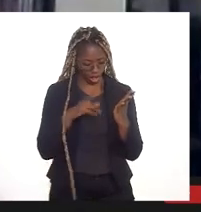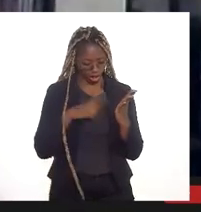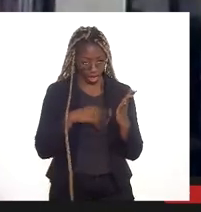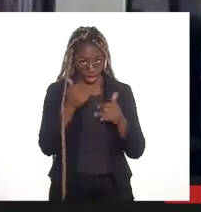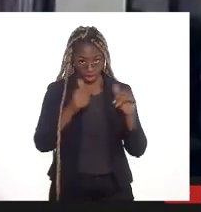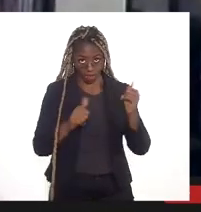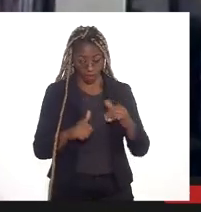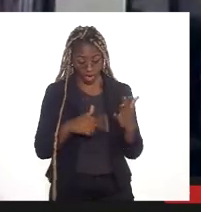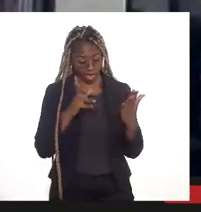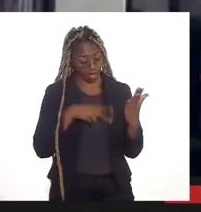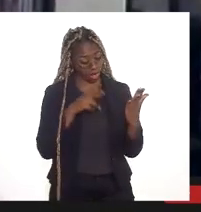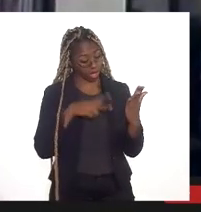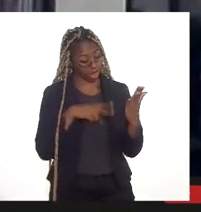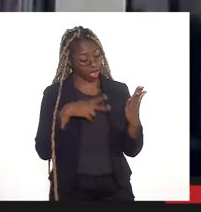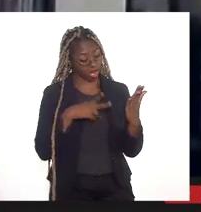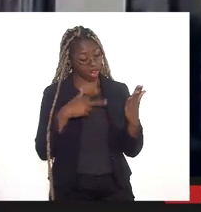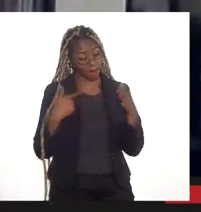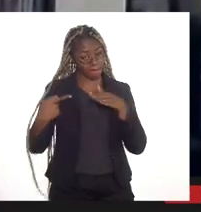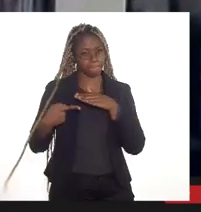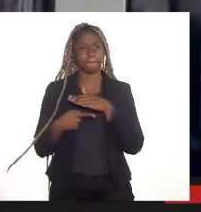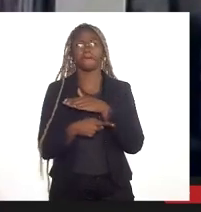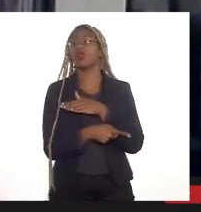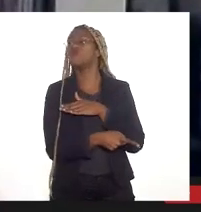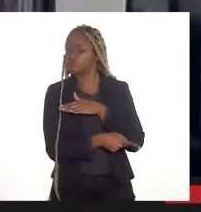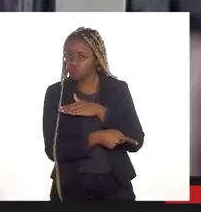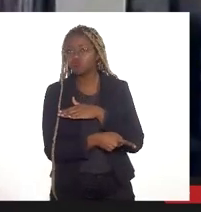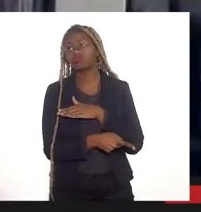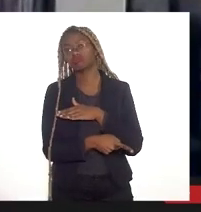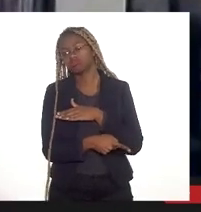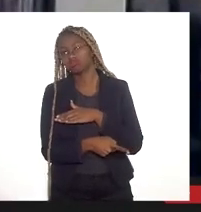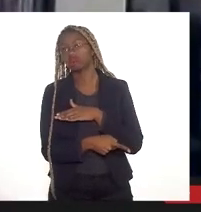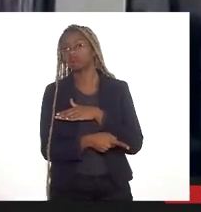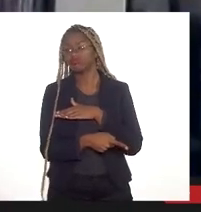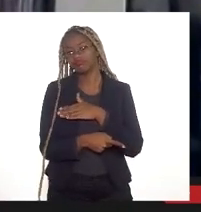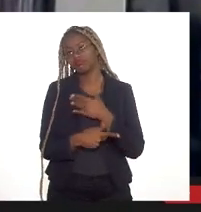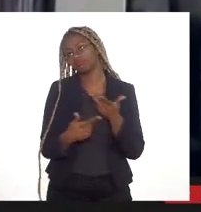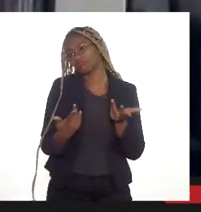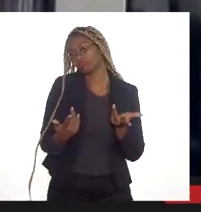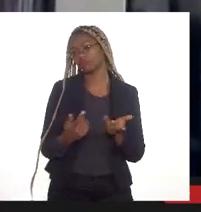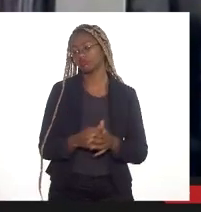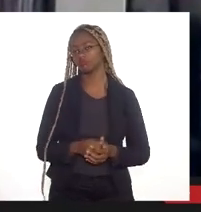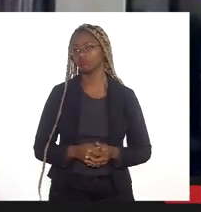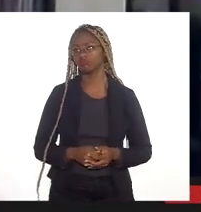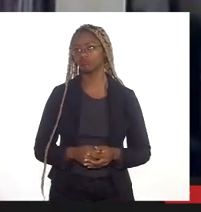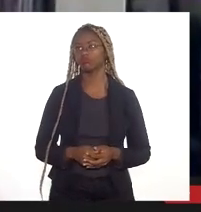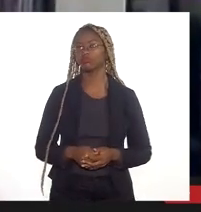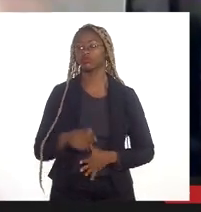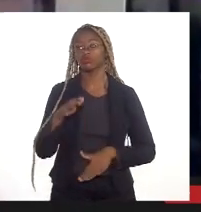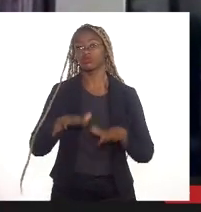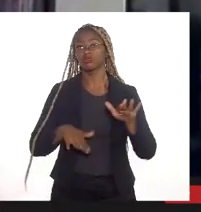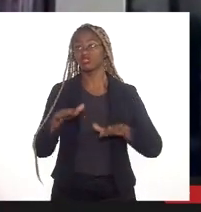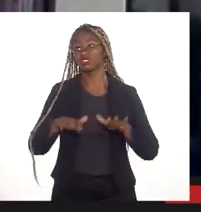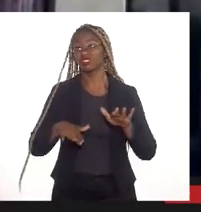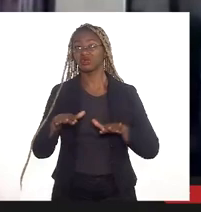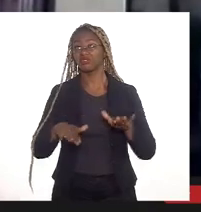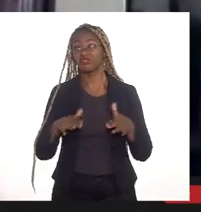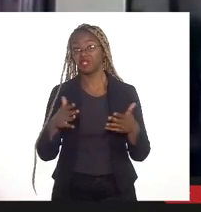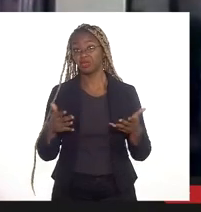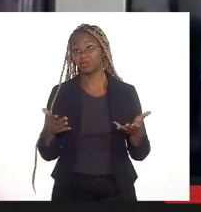análise de forma mais acurada, com certo grau de profundidade, e quem sabe nessa